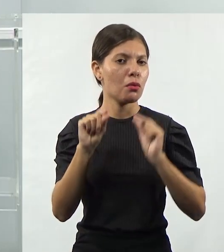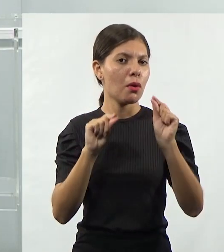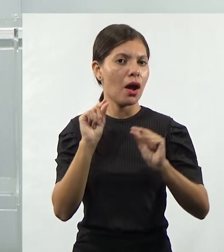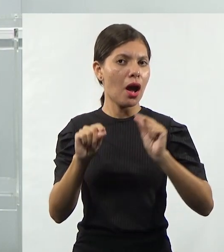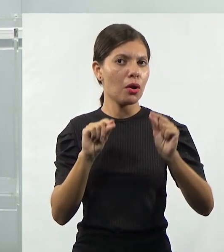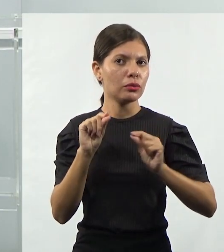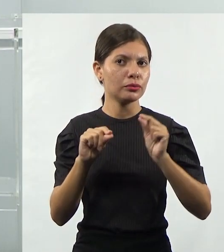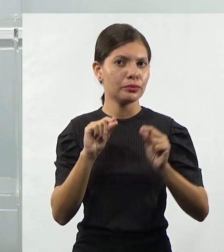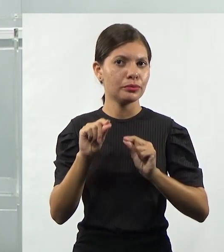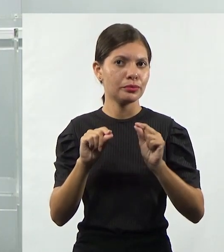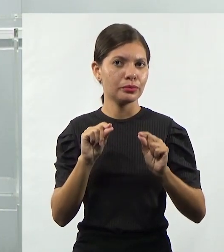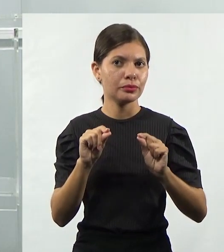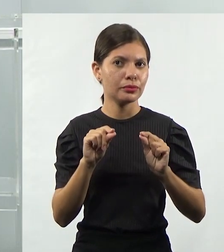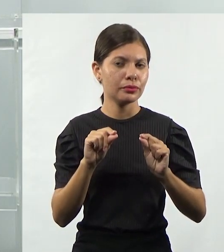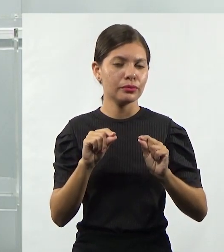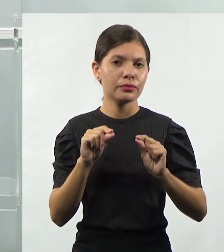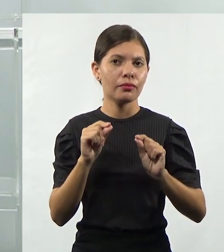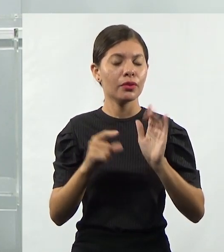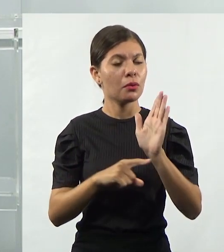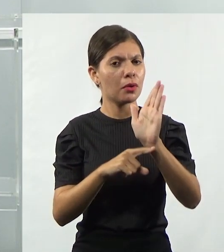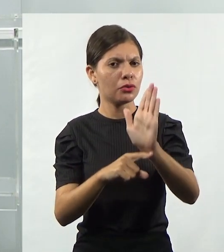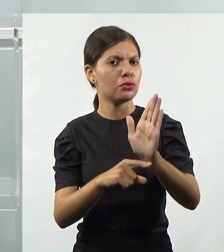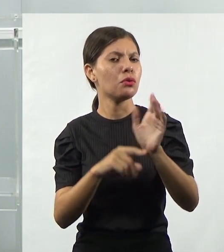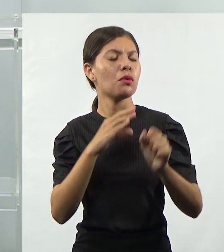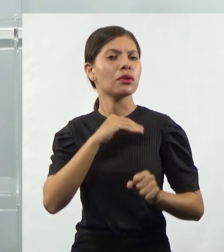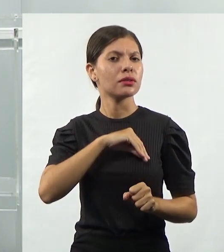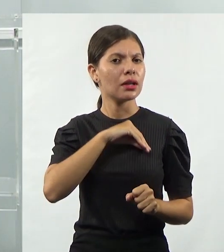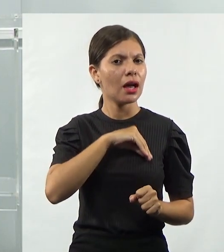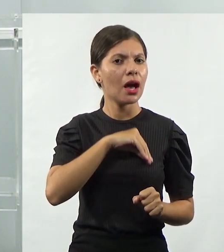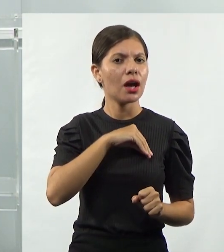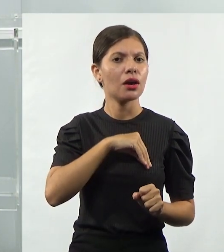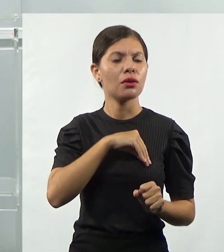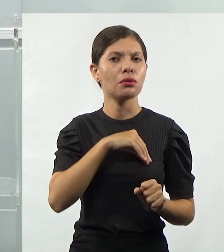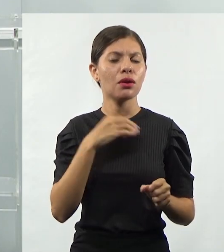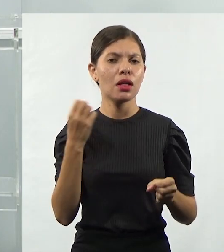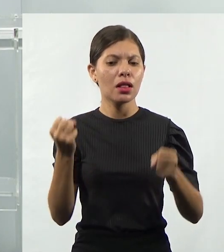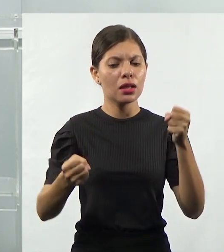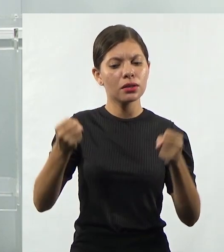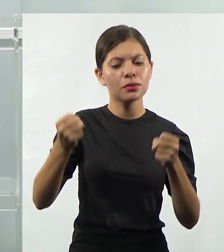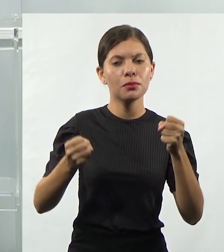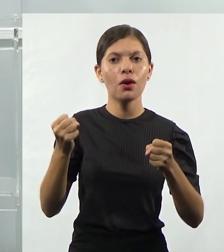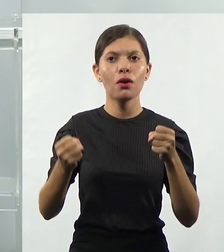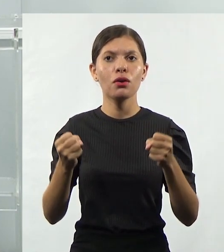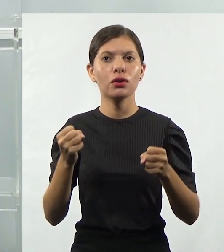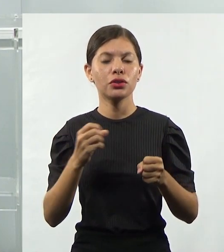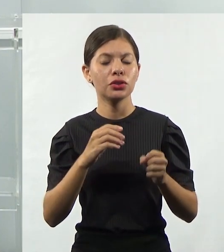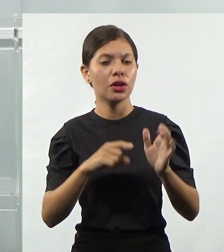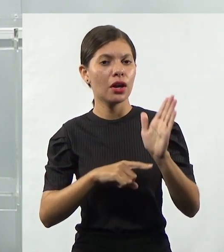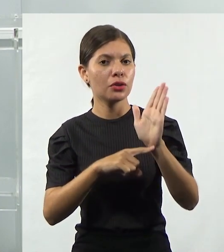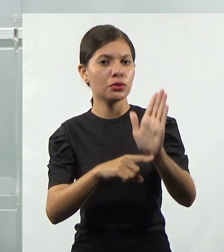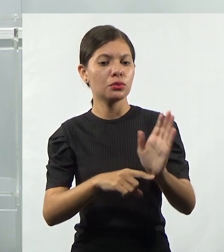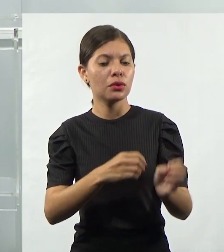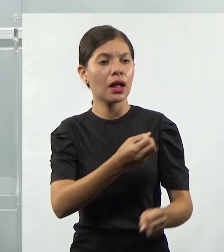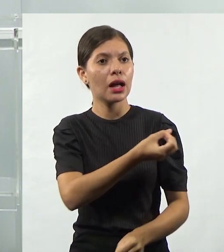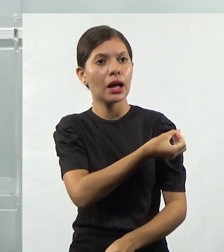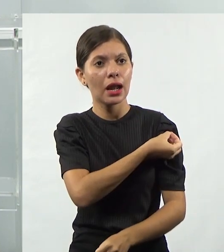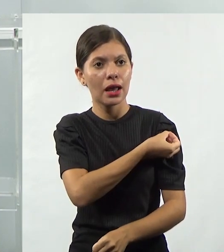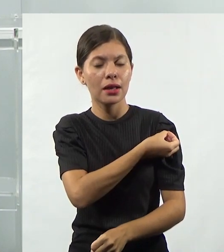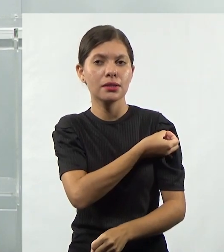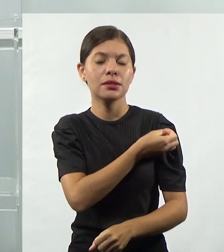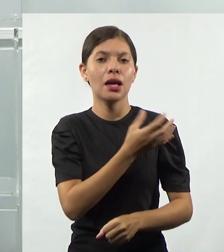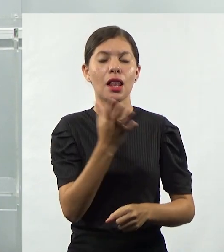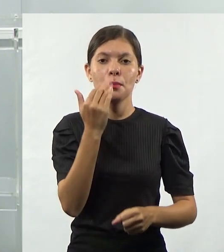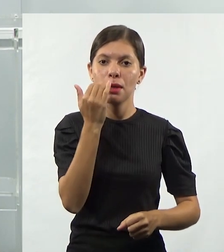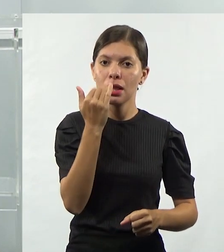salário? Ela vai ter algum benefício? Algum auxílio? Vale transporte? Auxílio creche? Auxílio